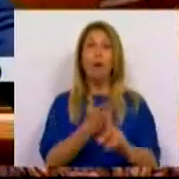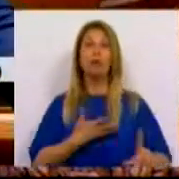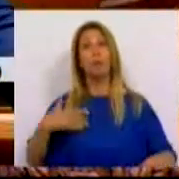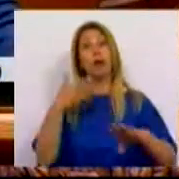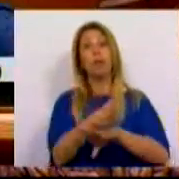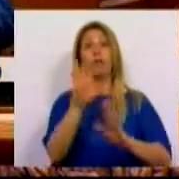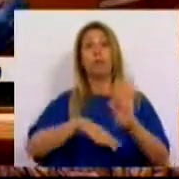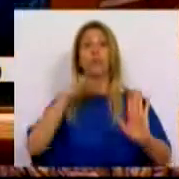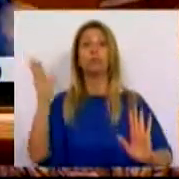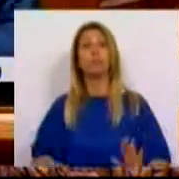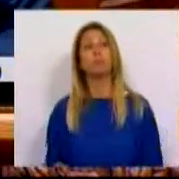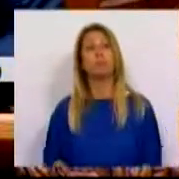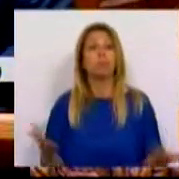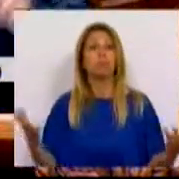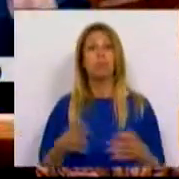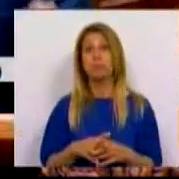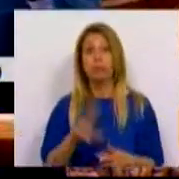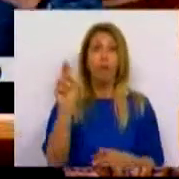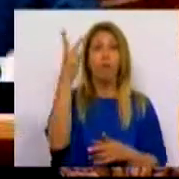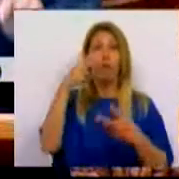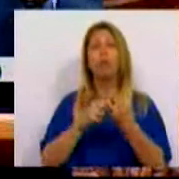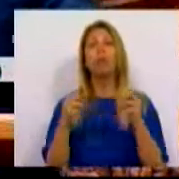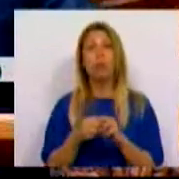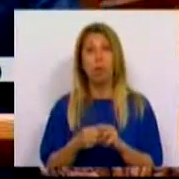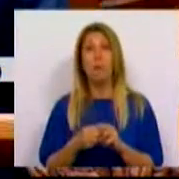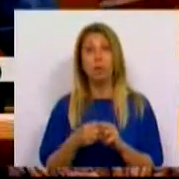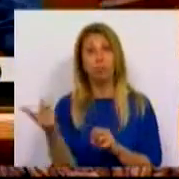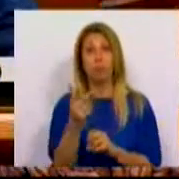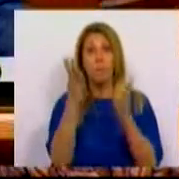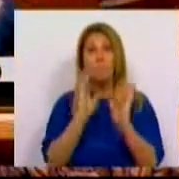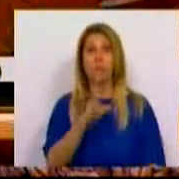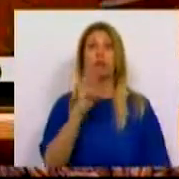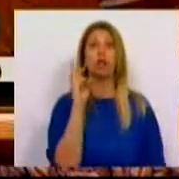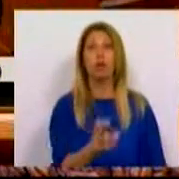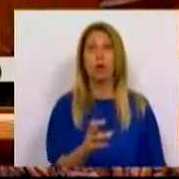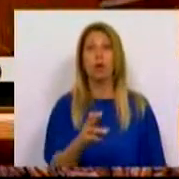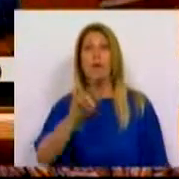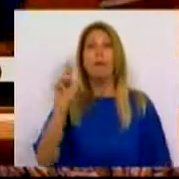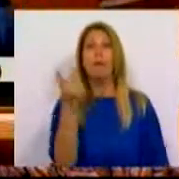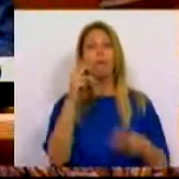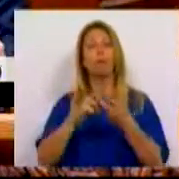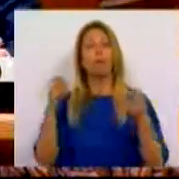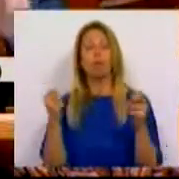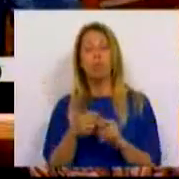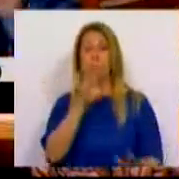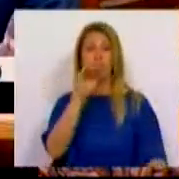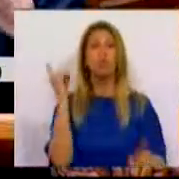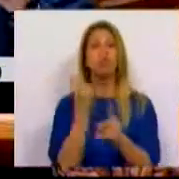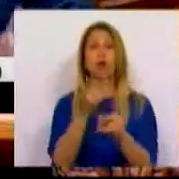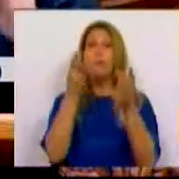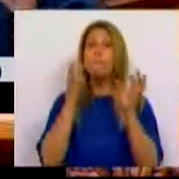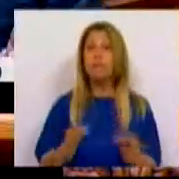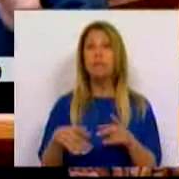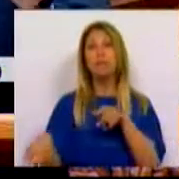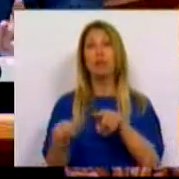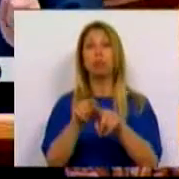precariedade, como se não fossem dois problemas, dois problemas que ambos carecem de respostas, dois problemas que ambos, em simultâneo, precisam